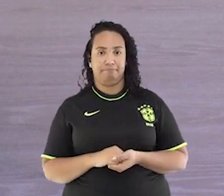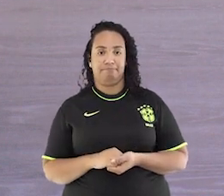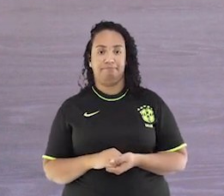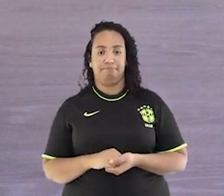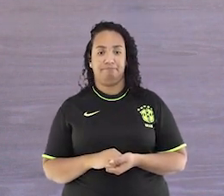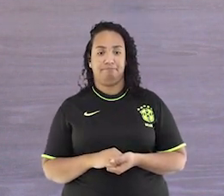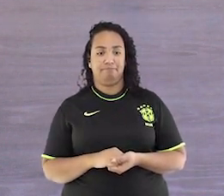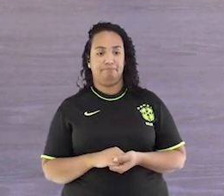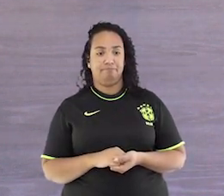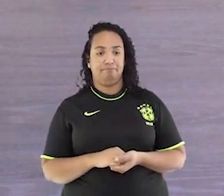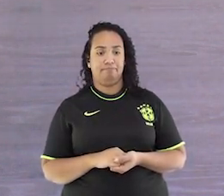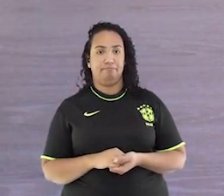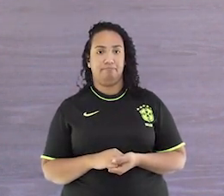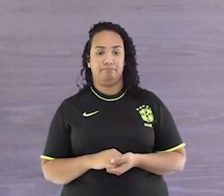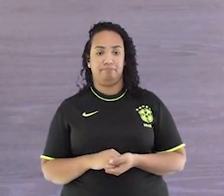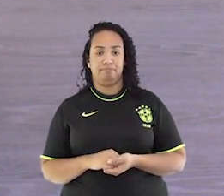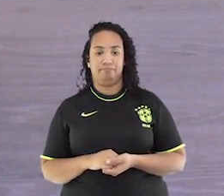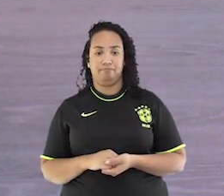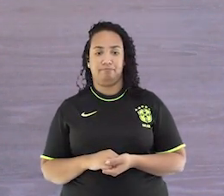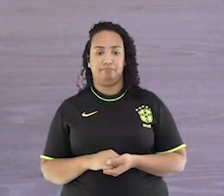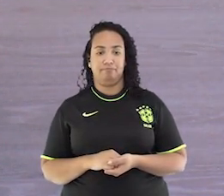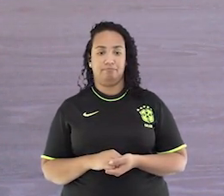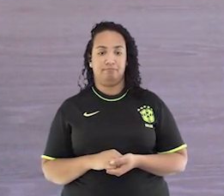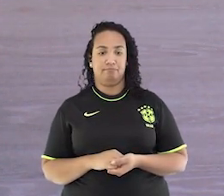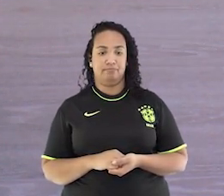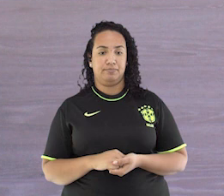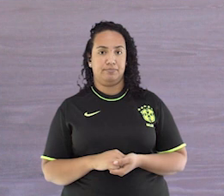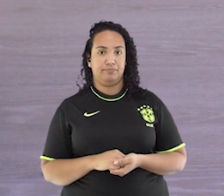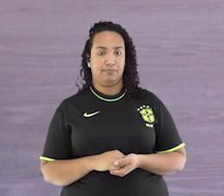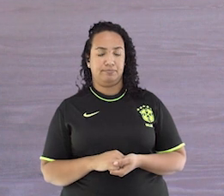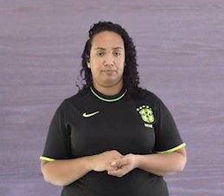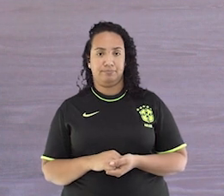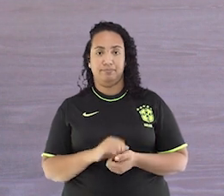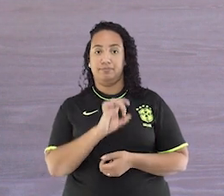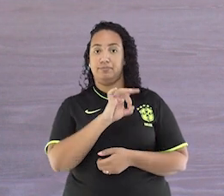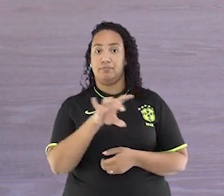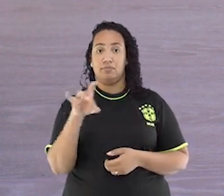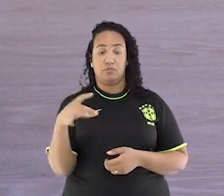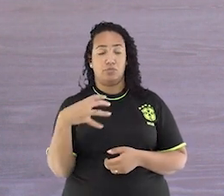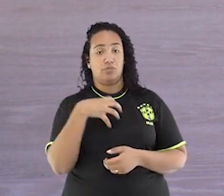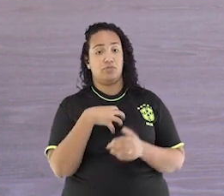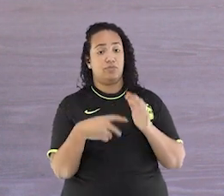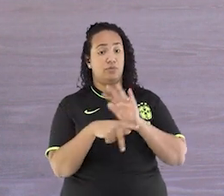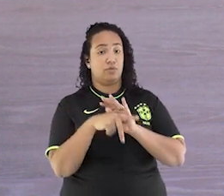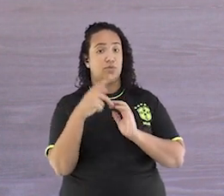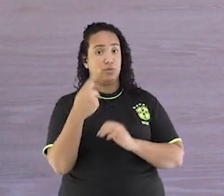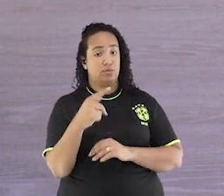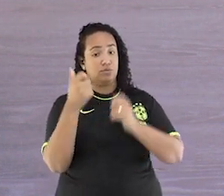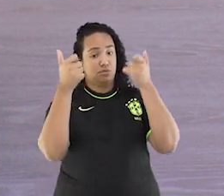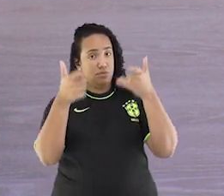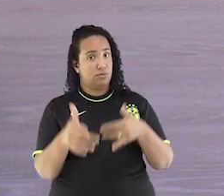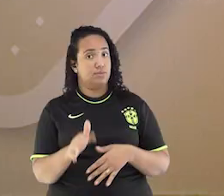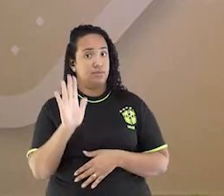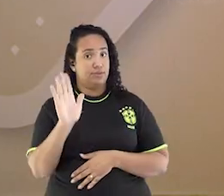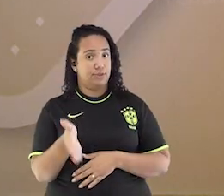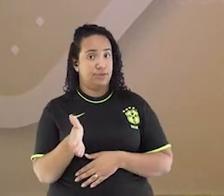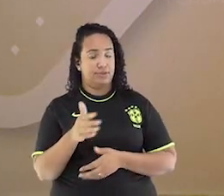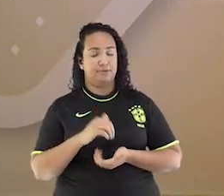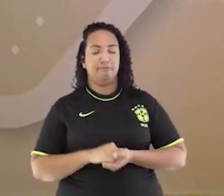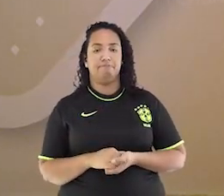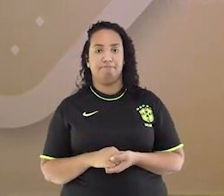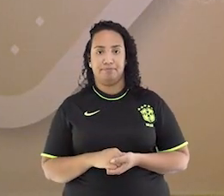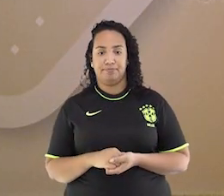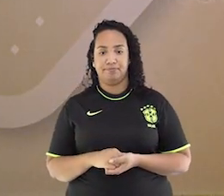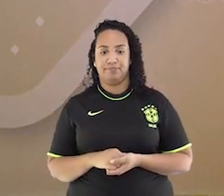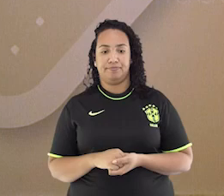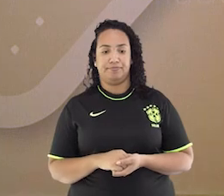dois para o outro. Boa! Cada um vai de acordo com o seu ritmo, como já foi falado, beleza? Isso,